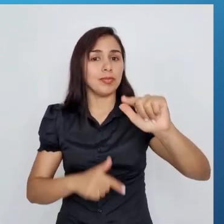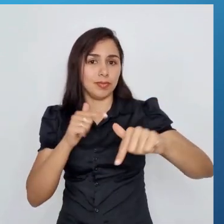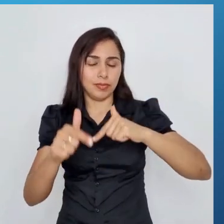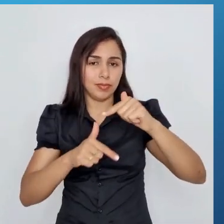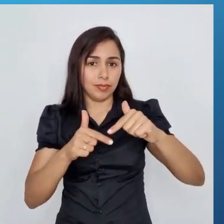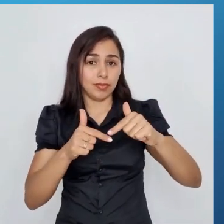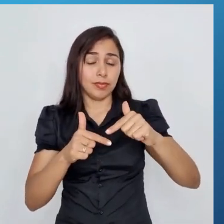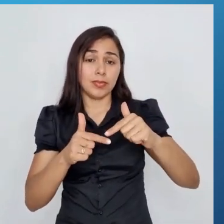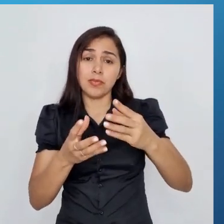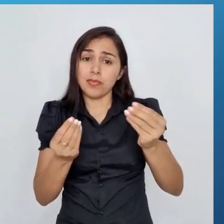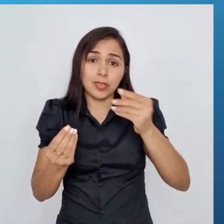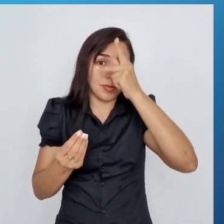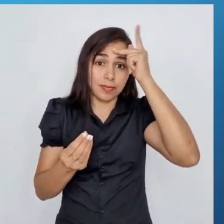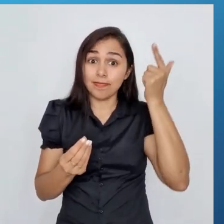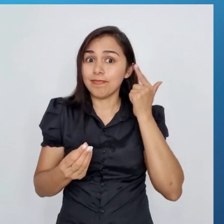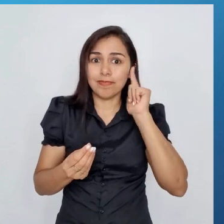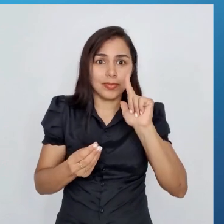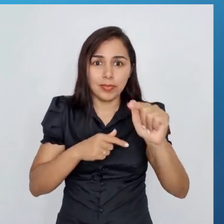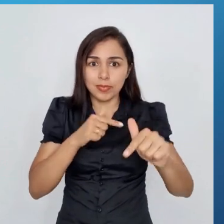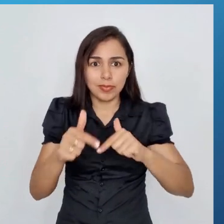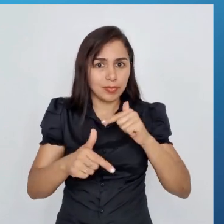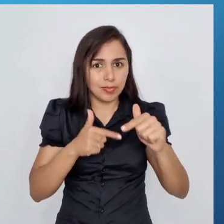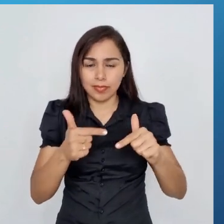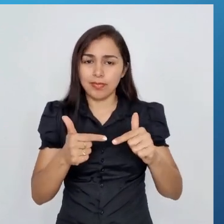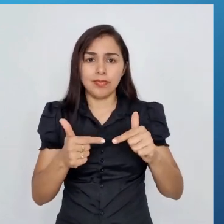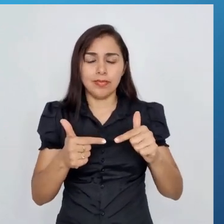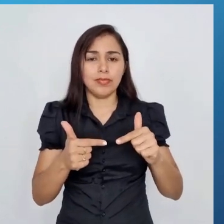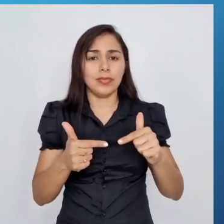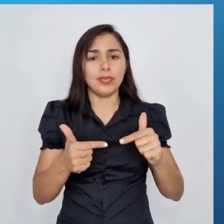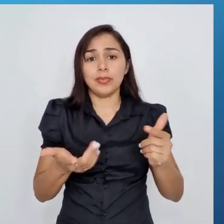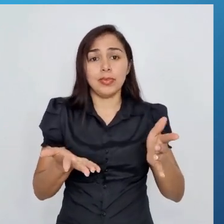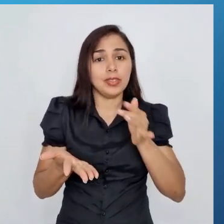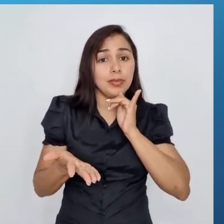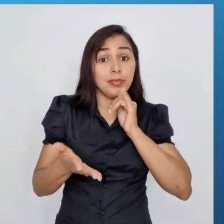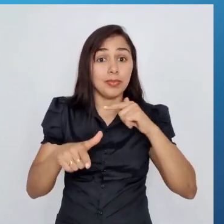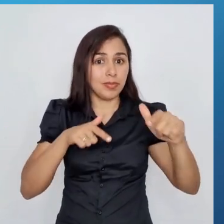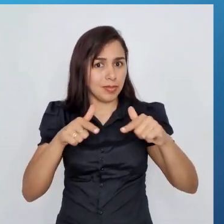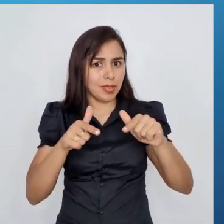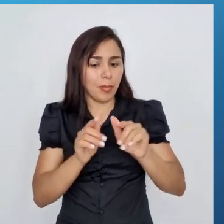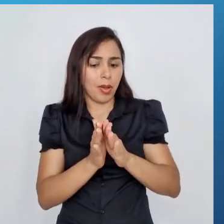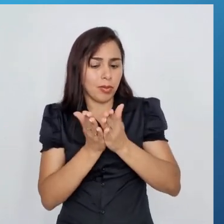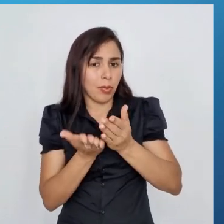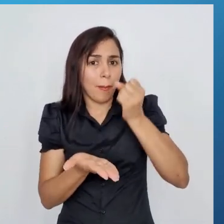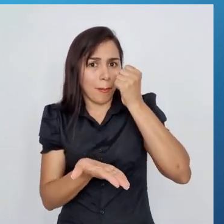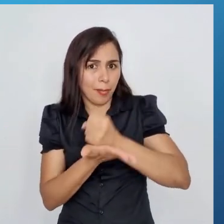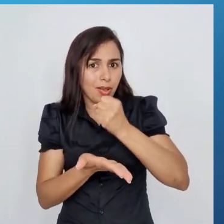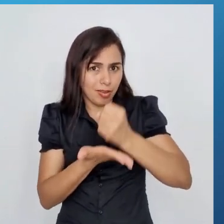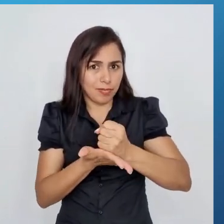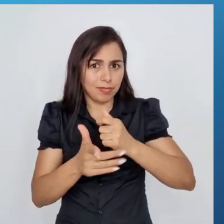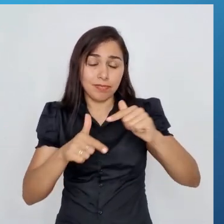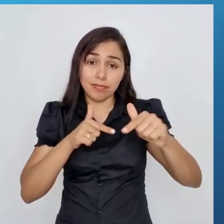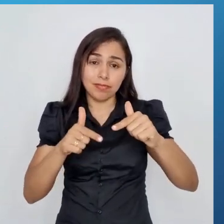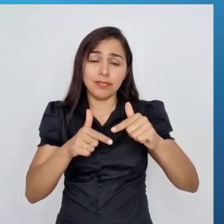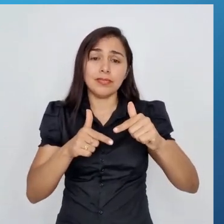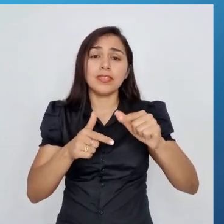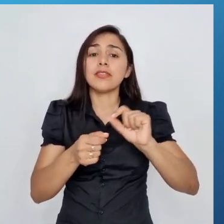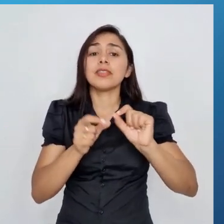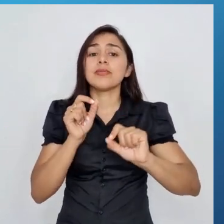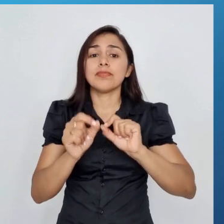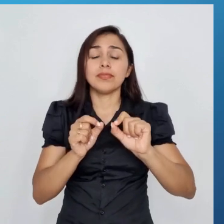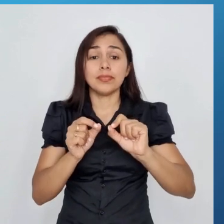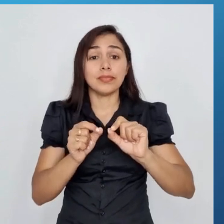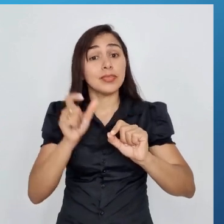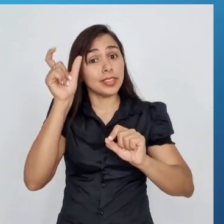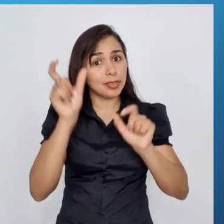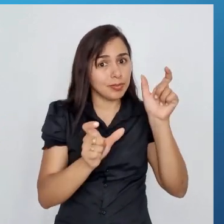quando não conseguem o trabalho de maneira formal, carteira de trabalho assinada, que que elas fazem? Acabam